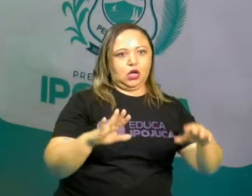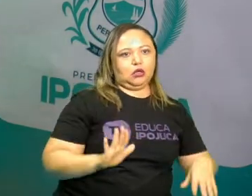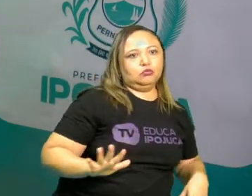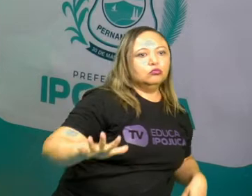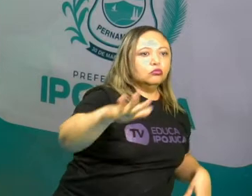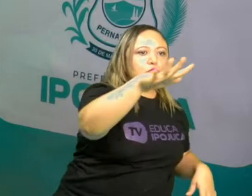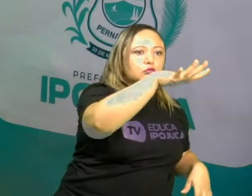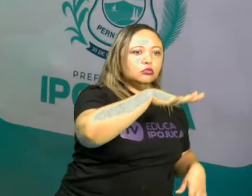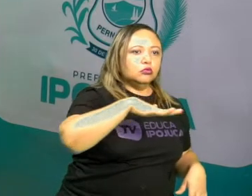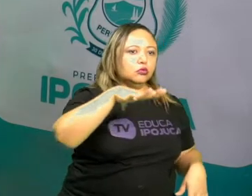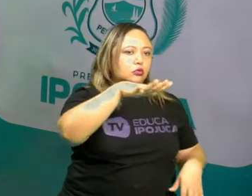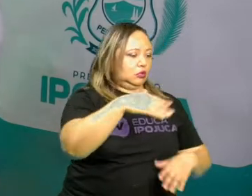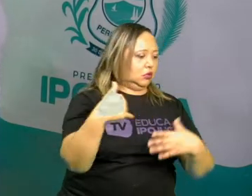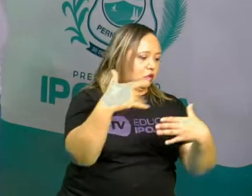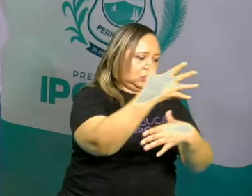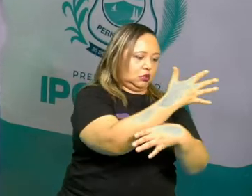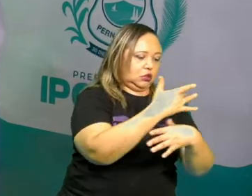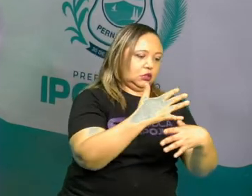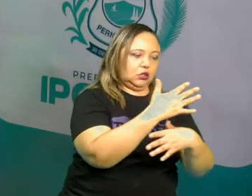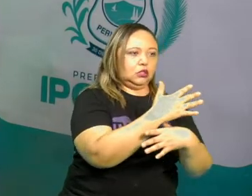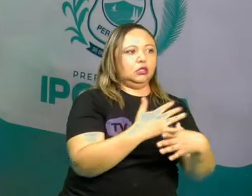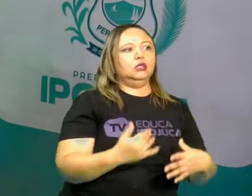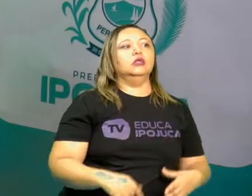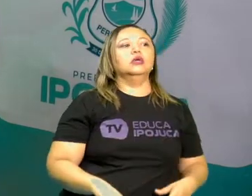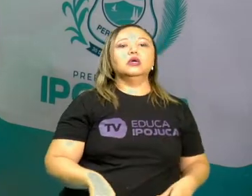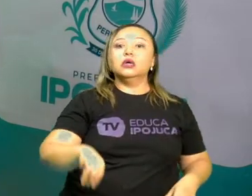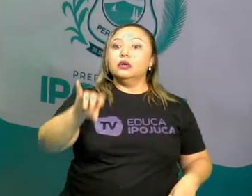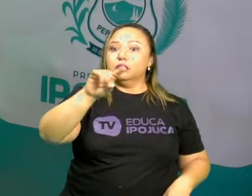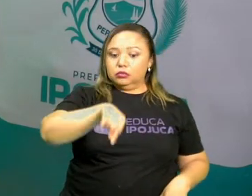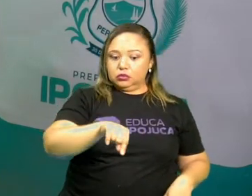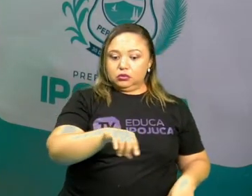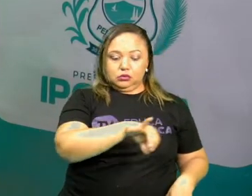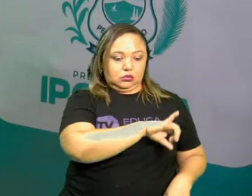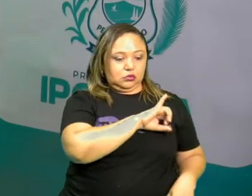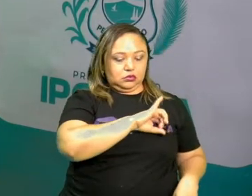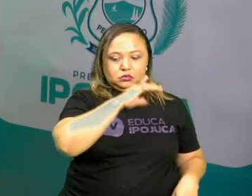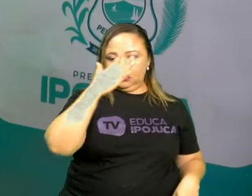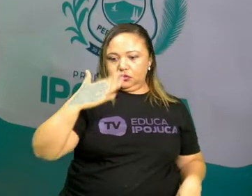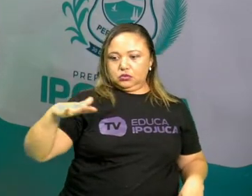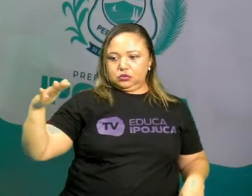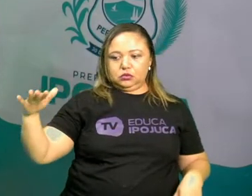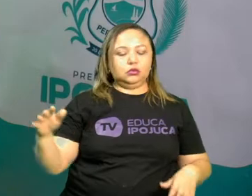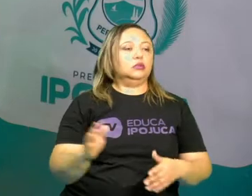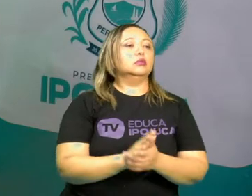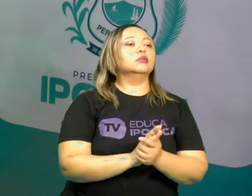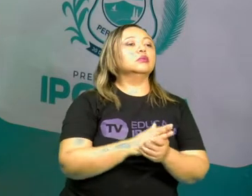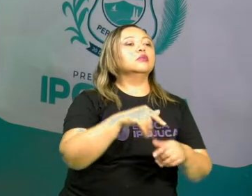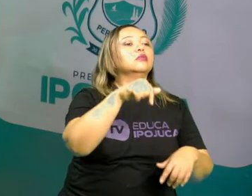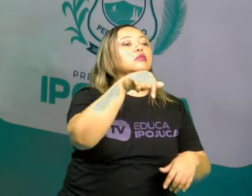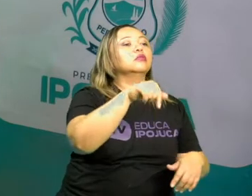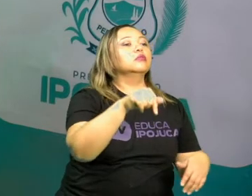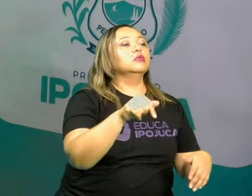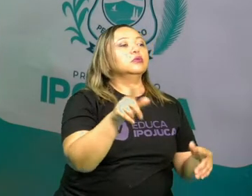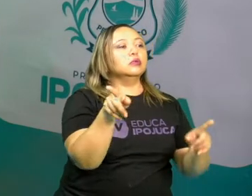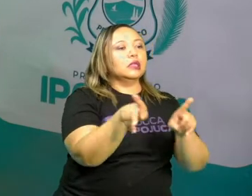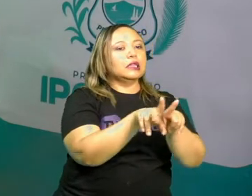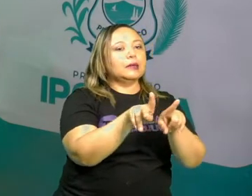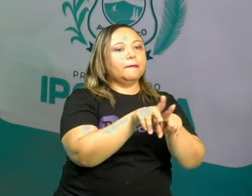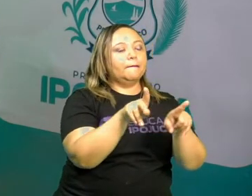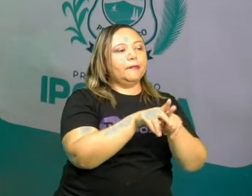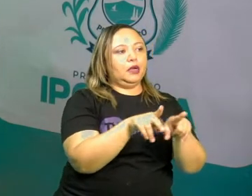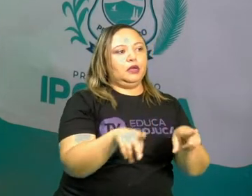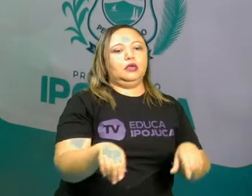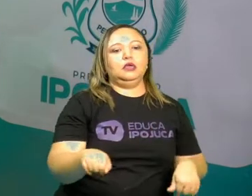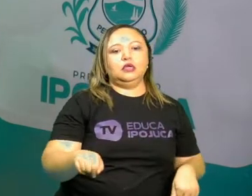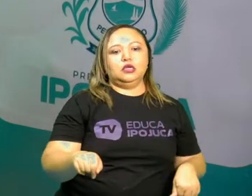maiores do Brasil, e no futuro a gente vai ver como o porto de Suapes se comporta dentro dessas cidades